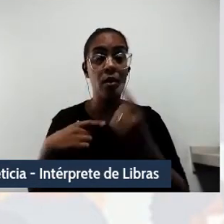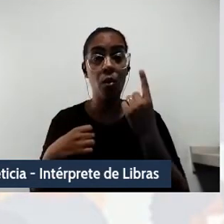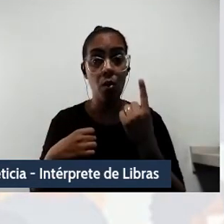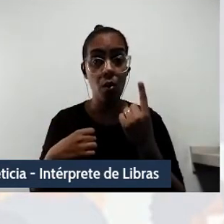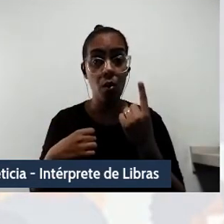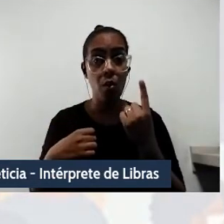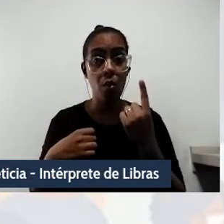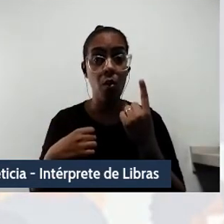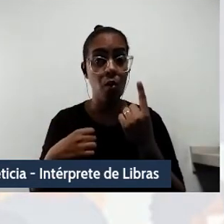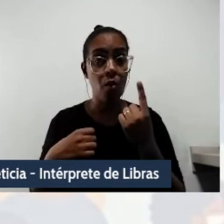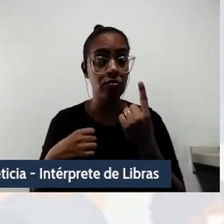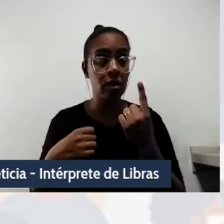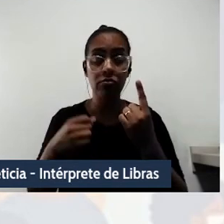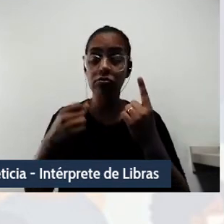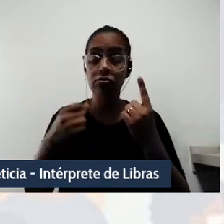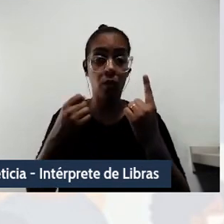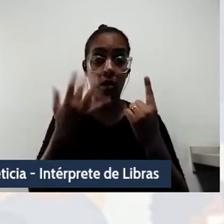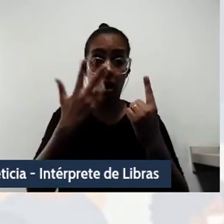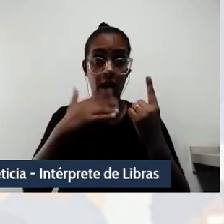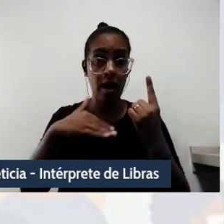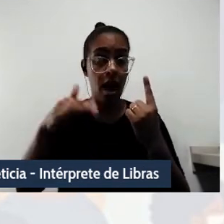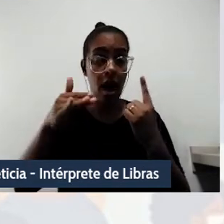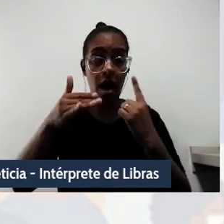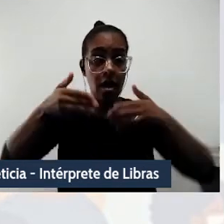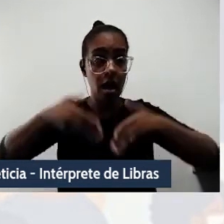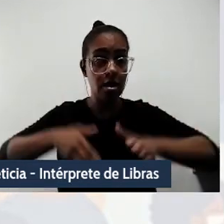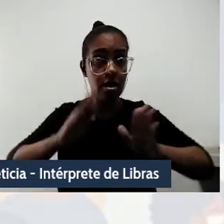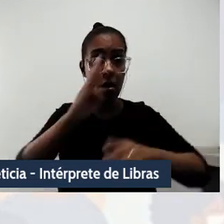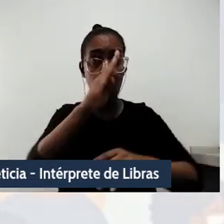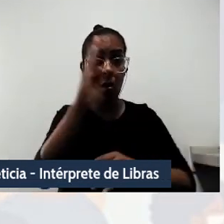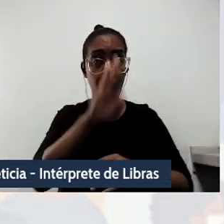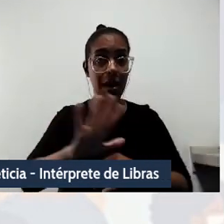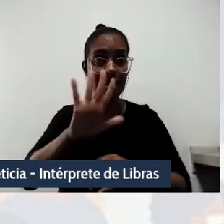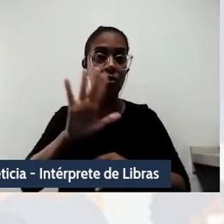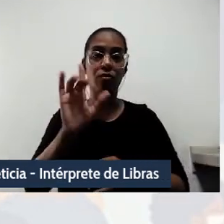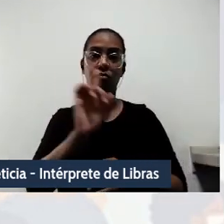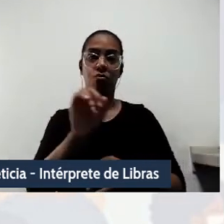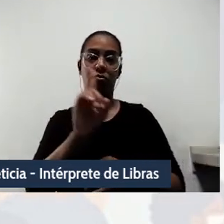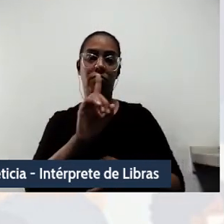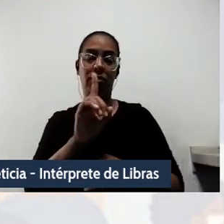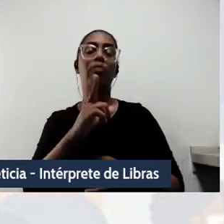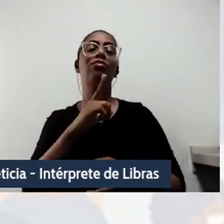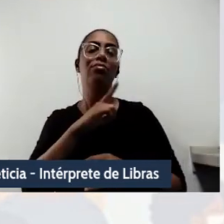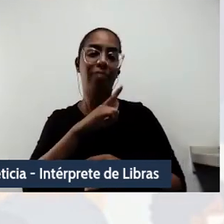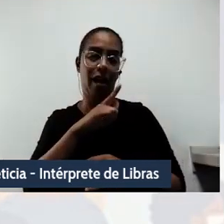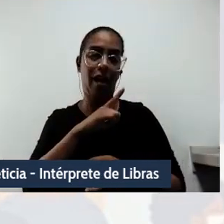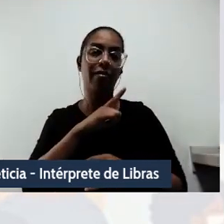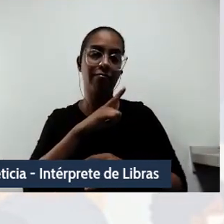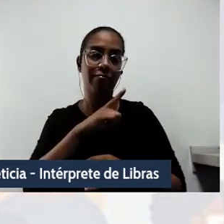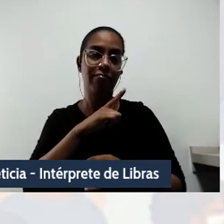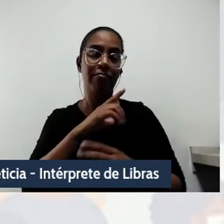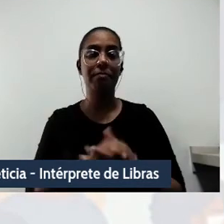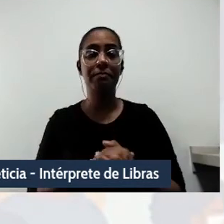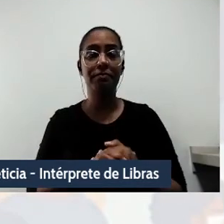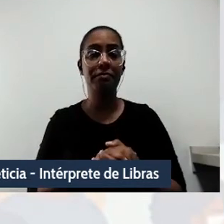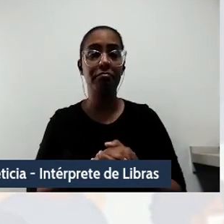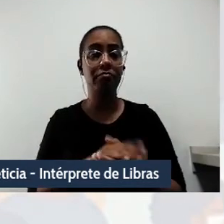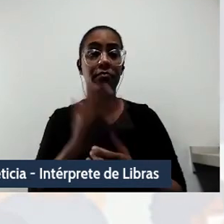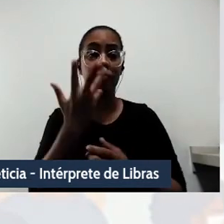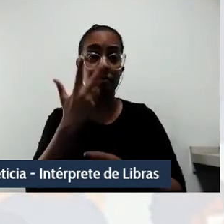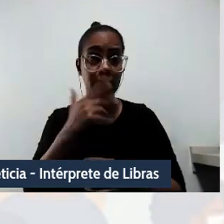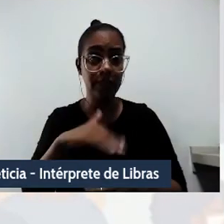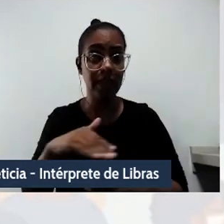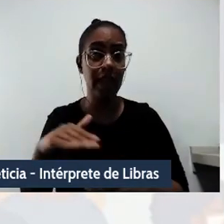nasceu no Brasil. Além da realidade de crianças que não nasceram no Brasil, ainda temos muitas crianças que são